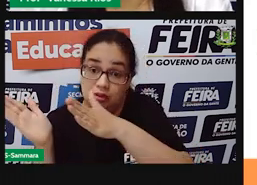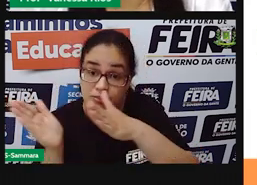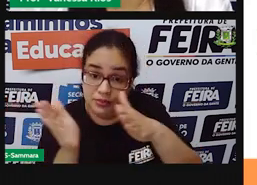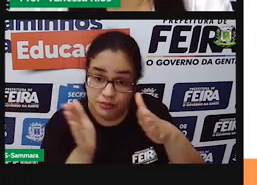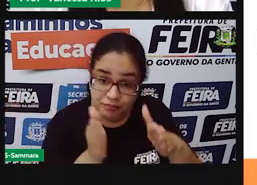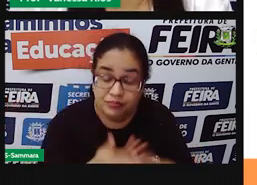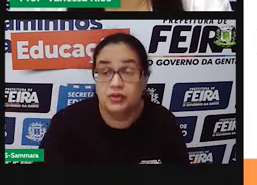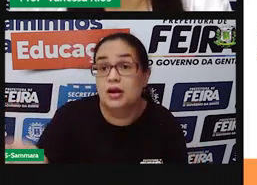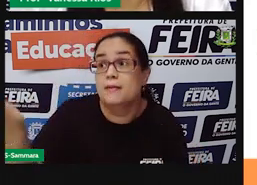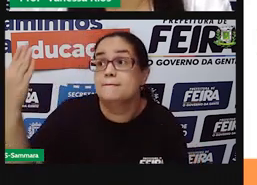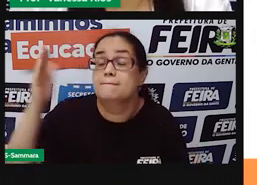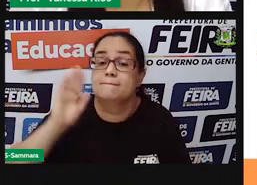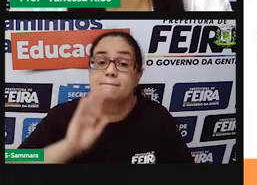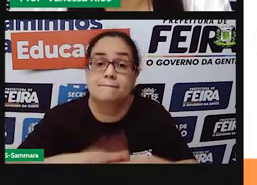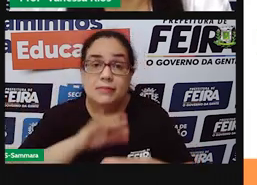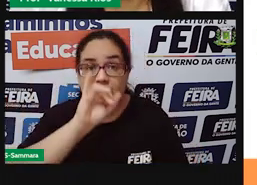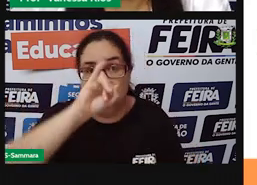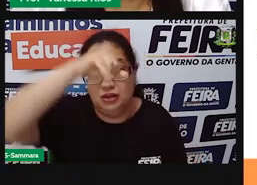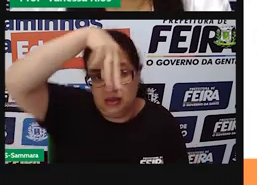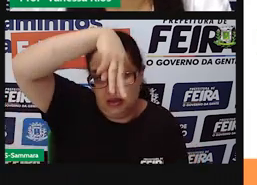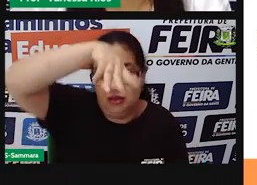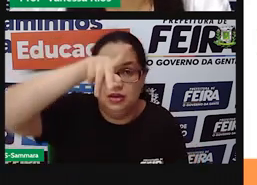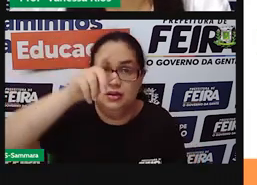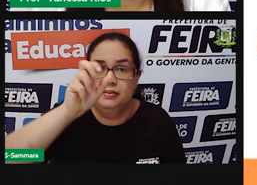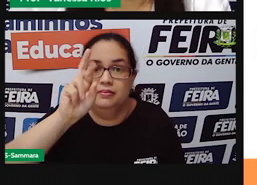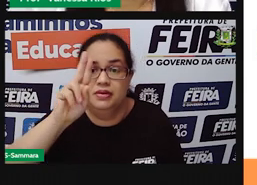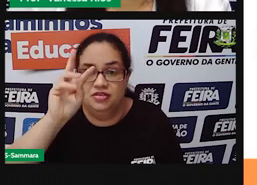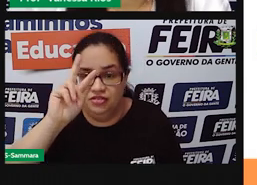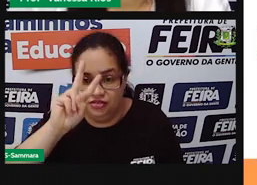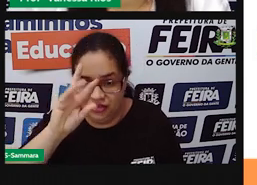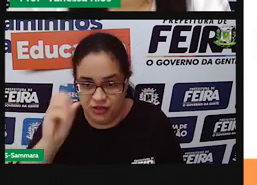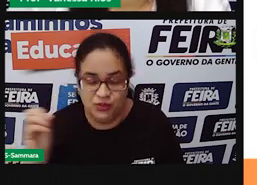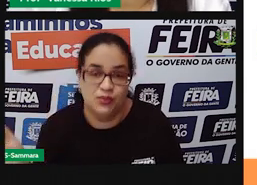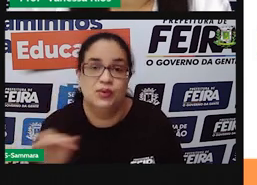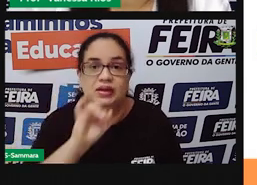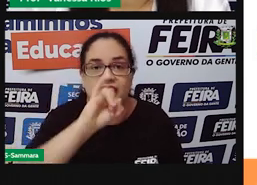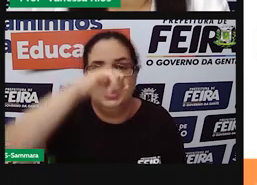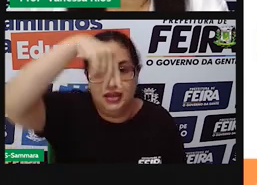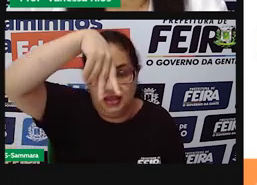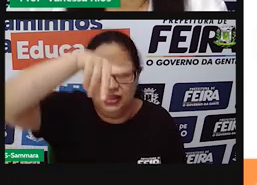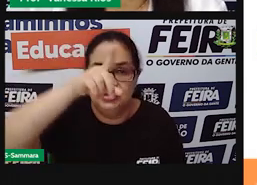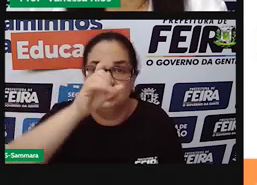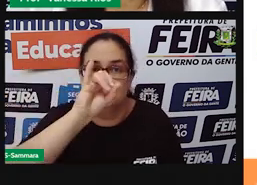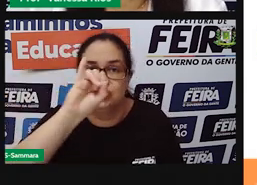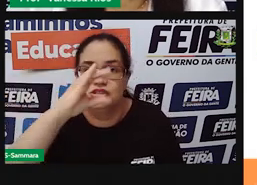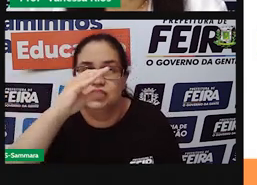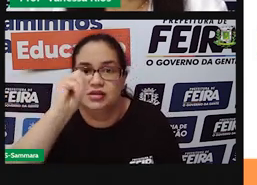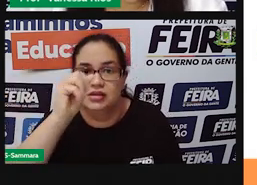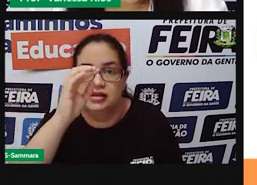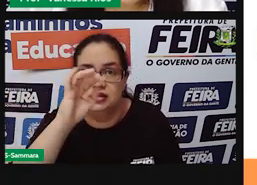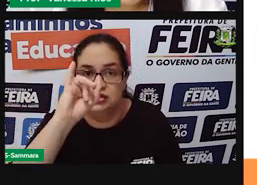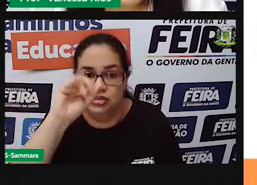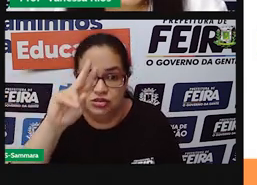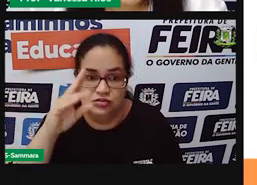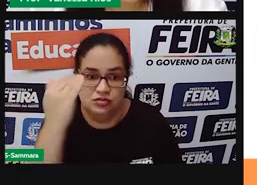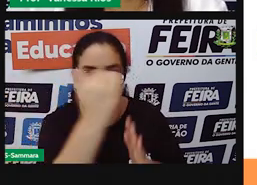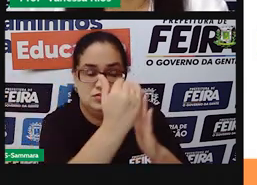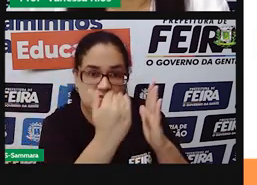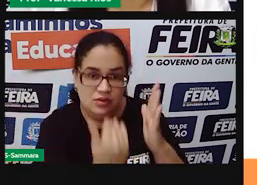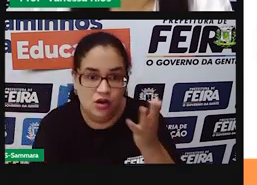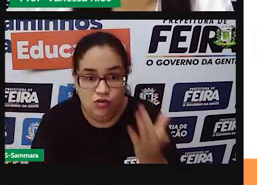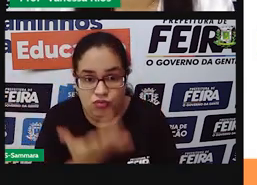pretérito, imperfeito, do indicativo. Quando a gente chega aqui, ó, em incendiar,